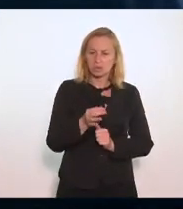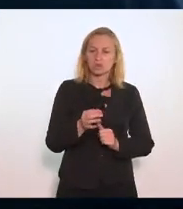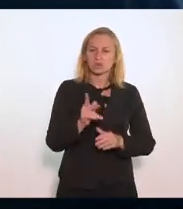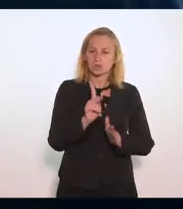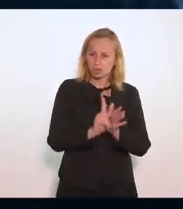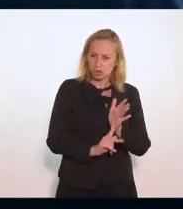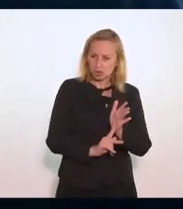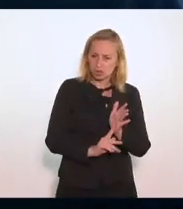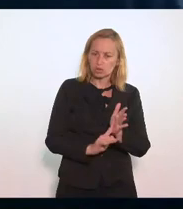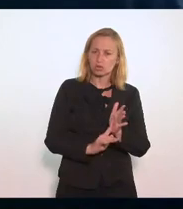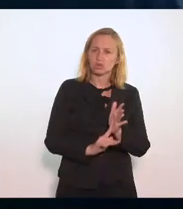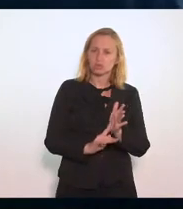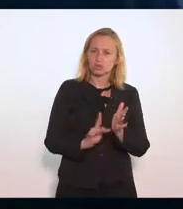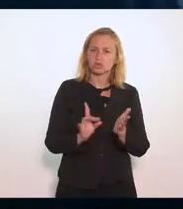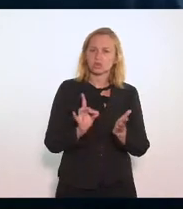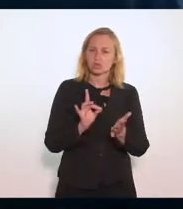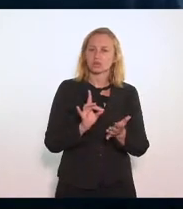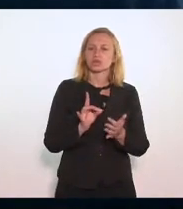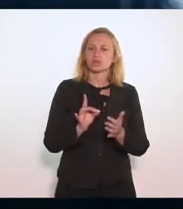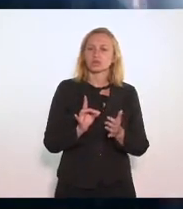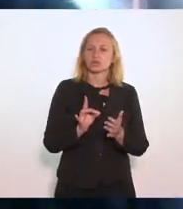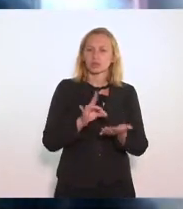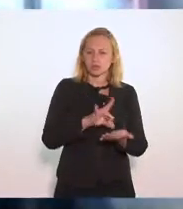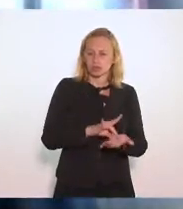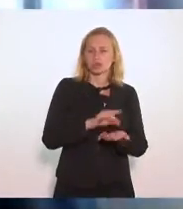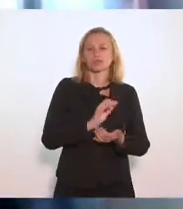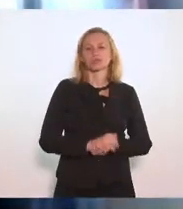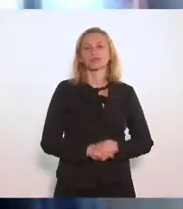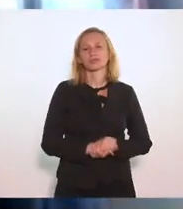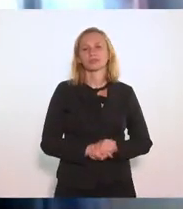projeto Nos termos Do entendimento Projeto original